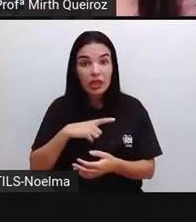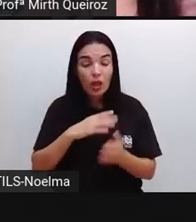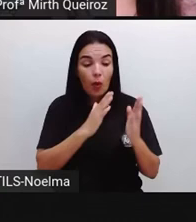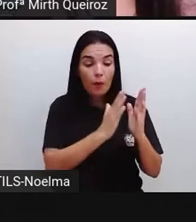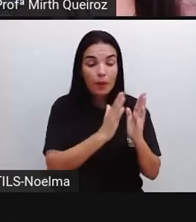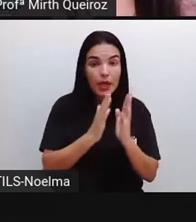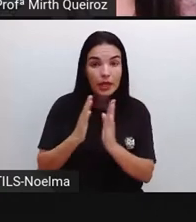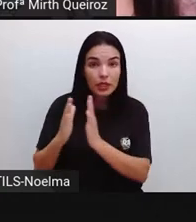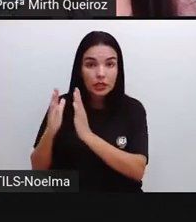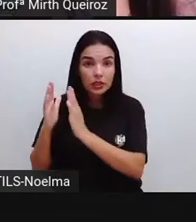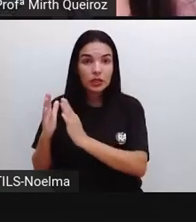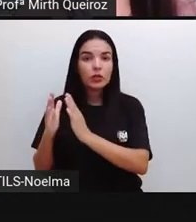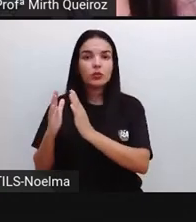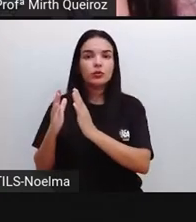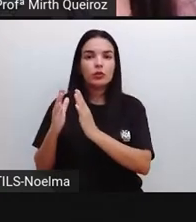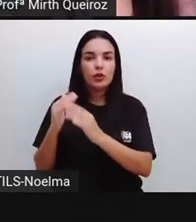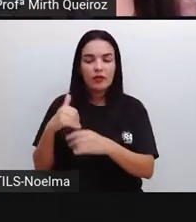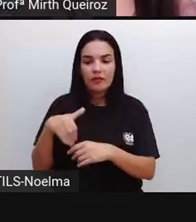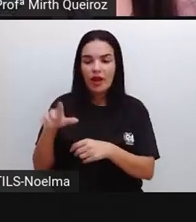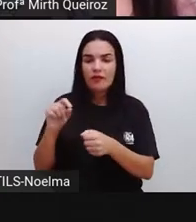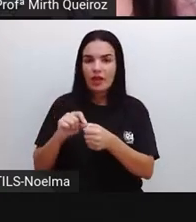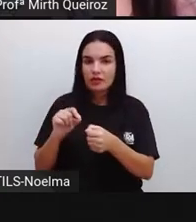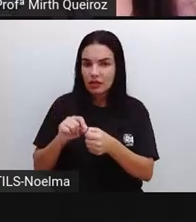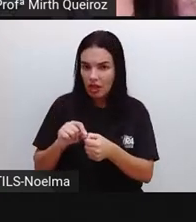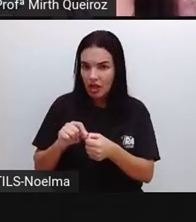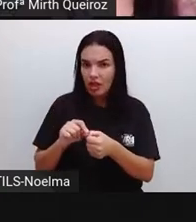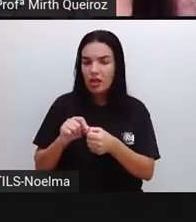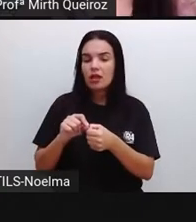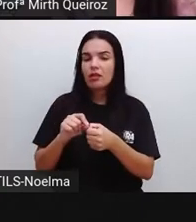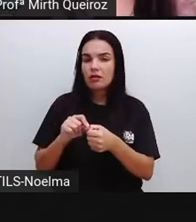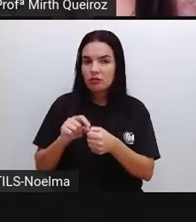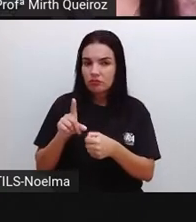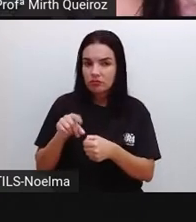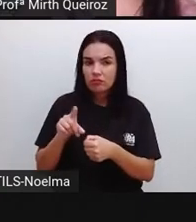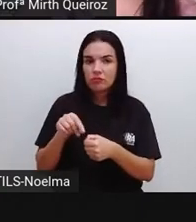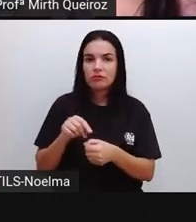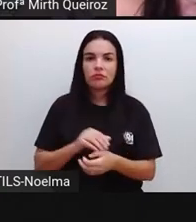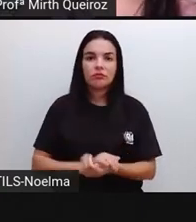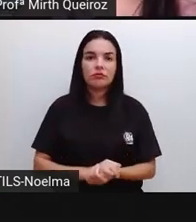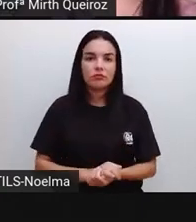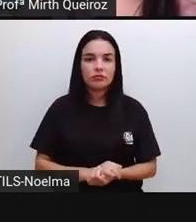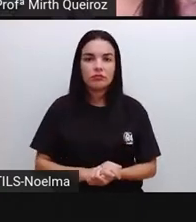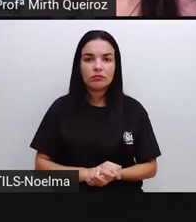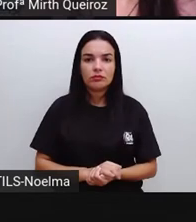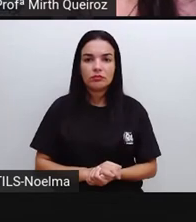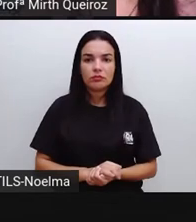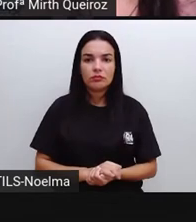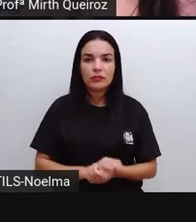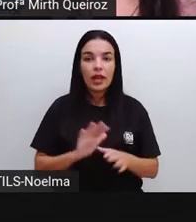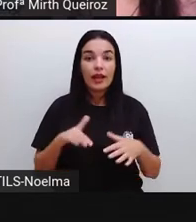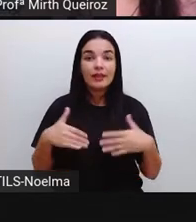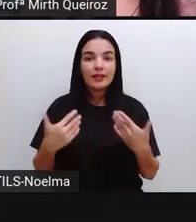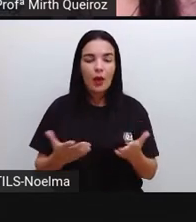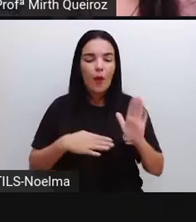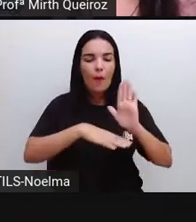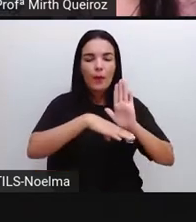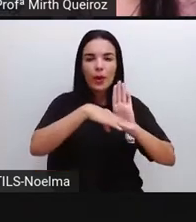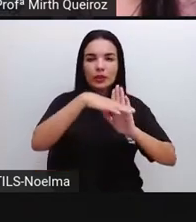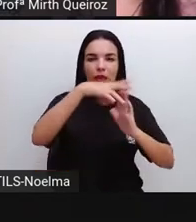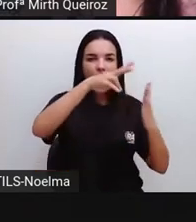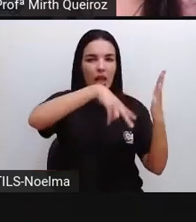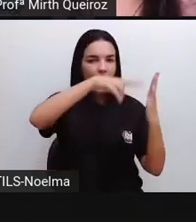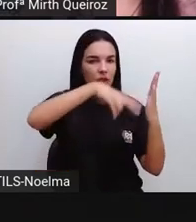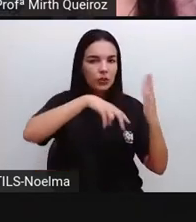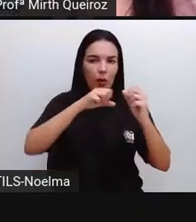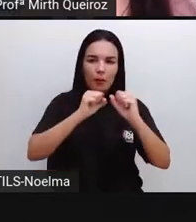realizar determinadas rotas, ruas, né? Para poder fazer essa leitura. O processo de leitura, ele pode